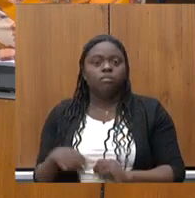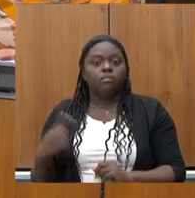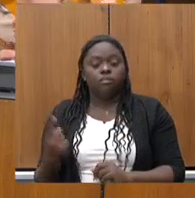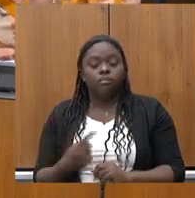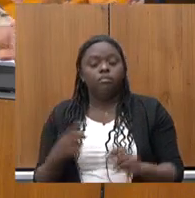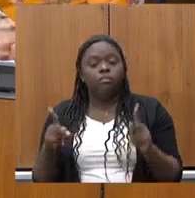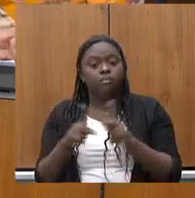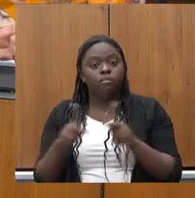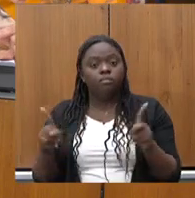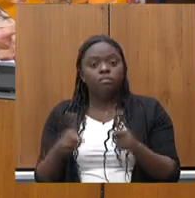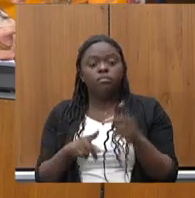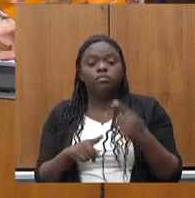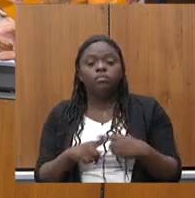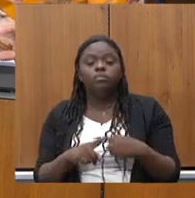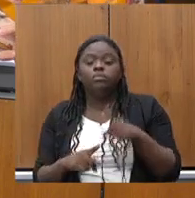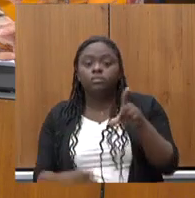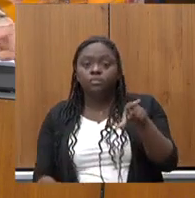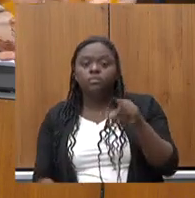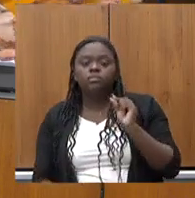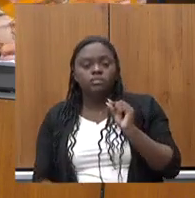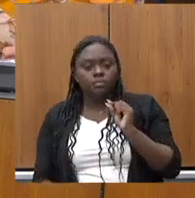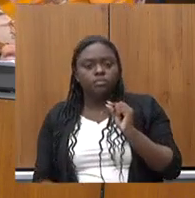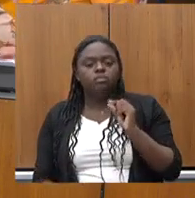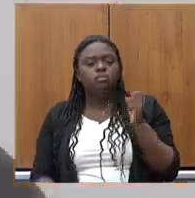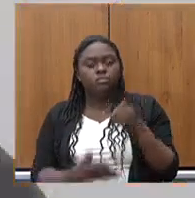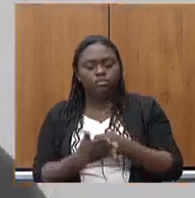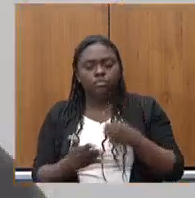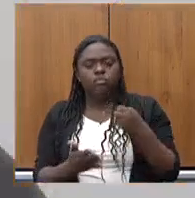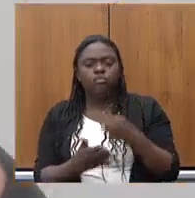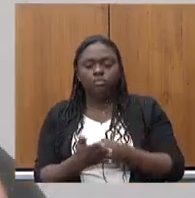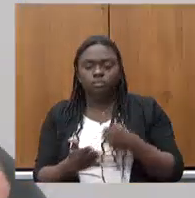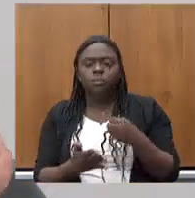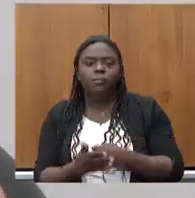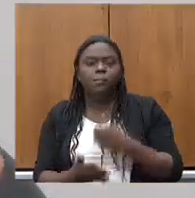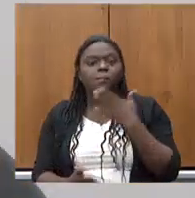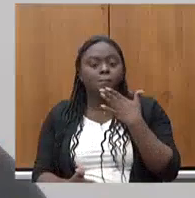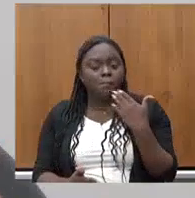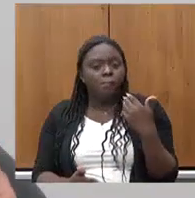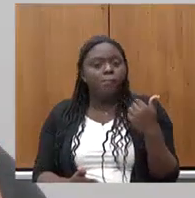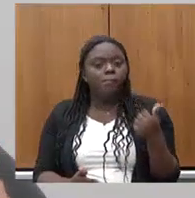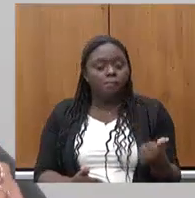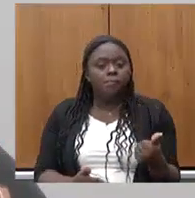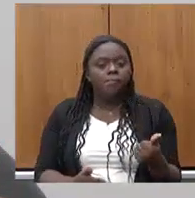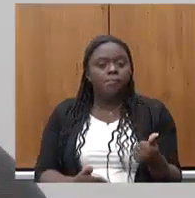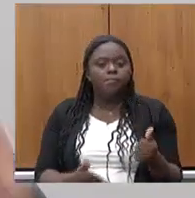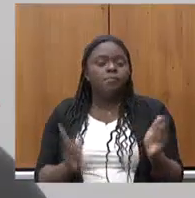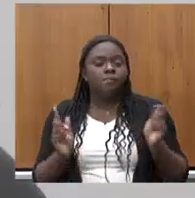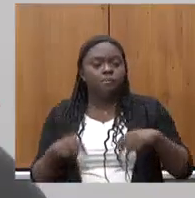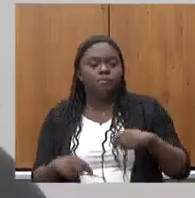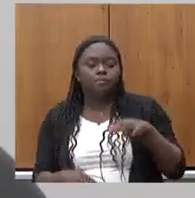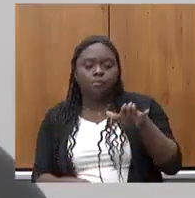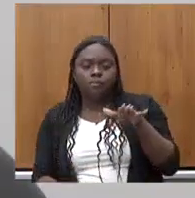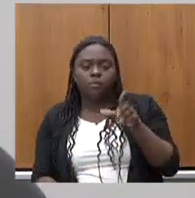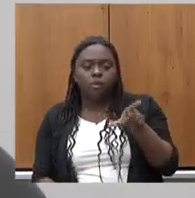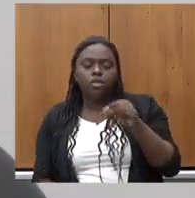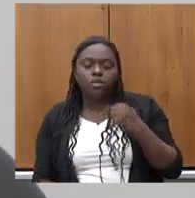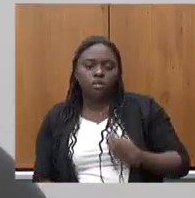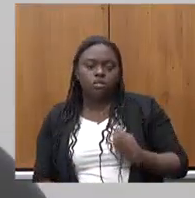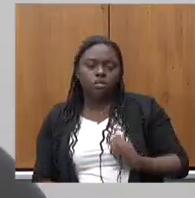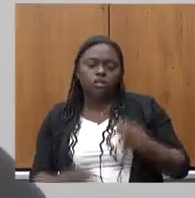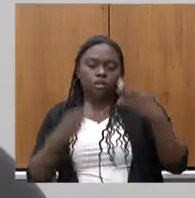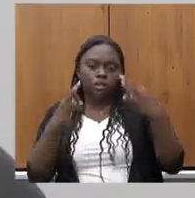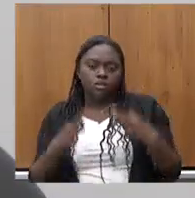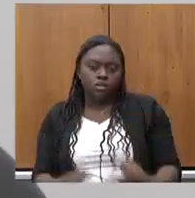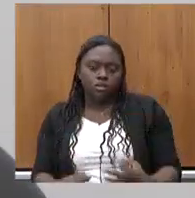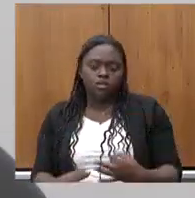professora por opção de vida aí a gente luta para melhorar que essa opção de vida seja uma opção de vida com dignidade e